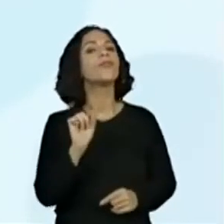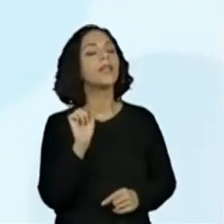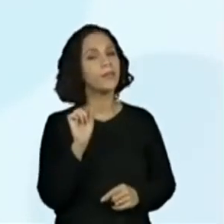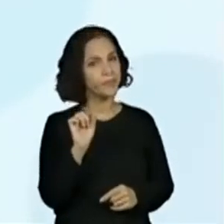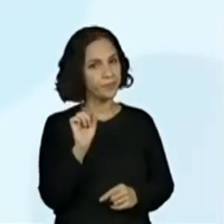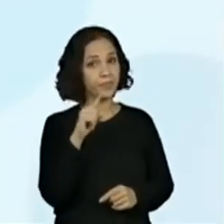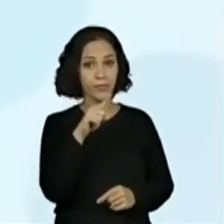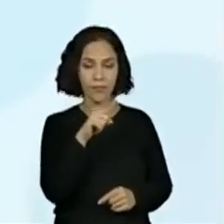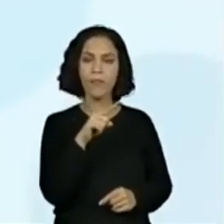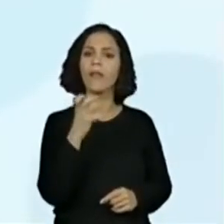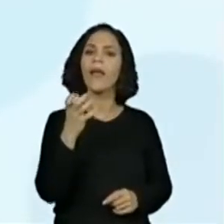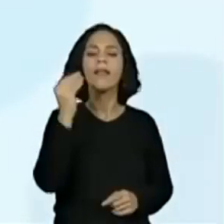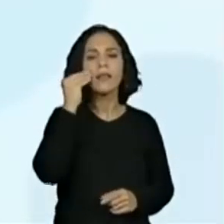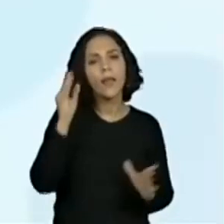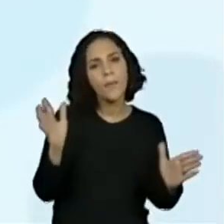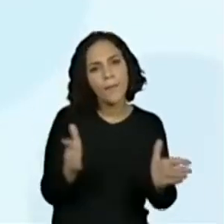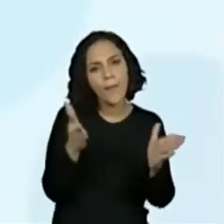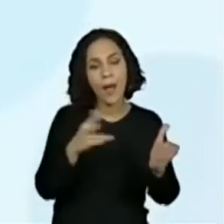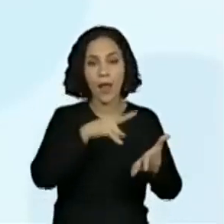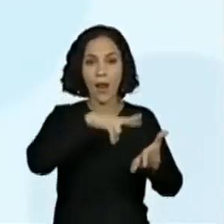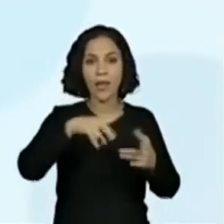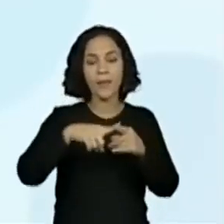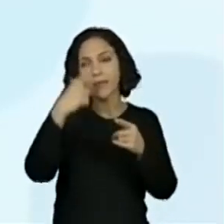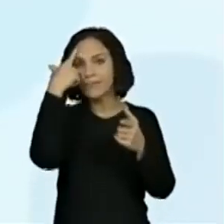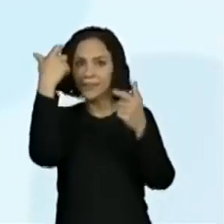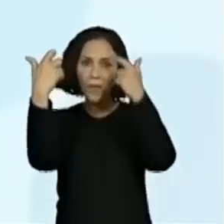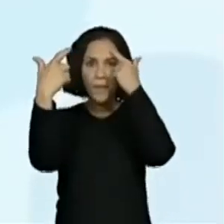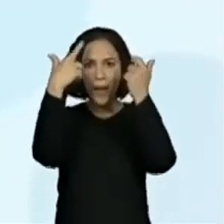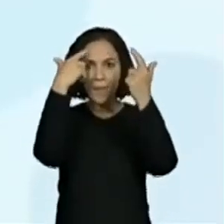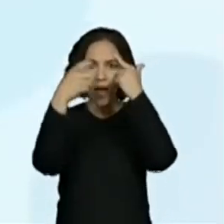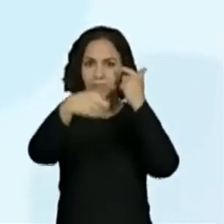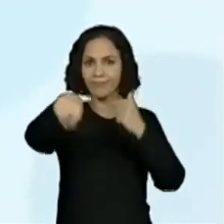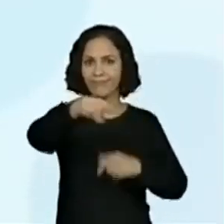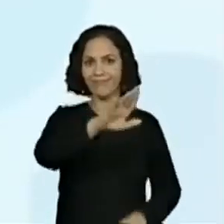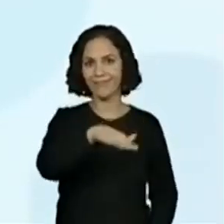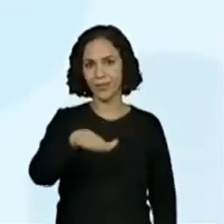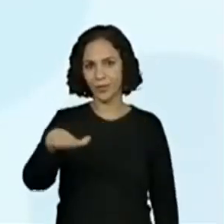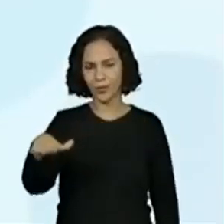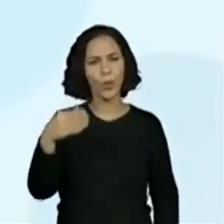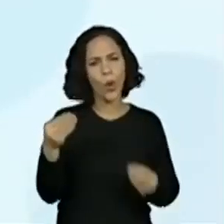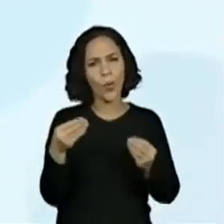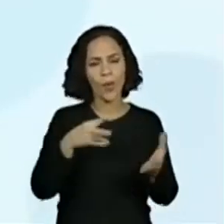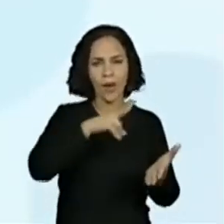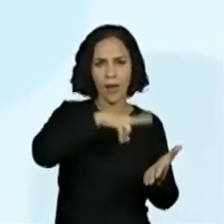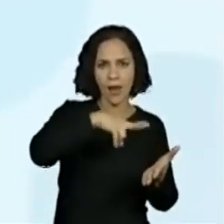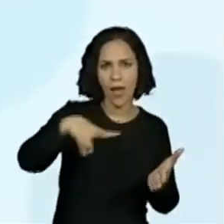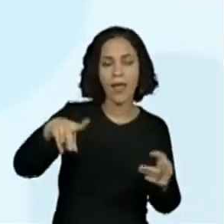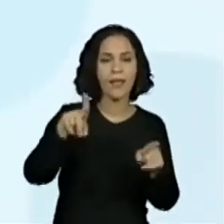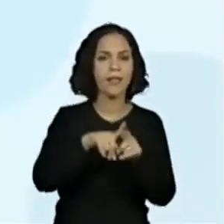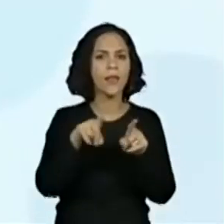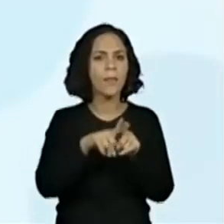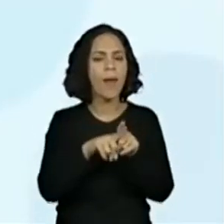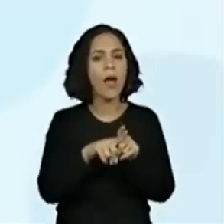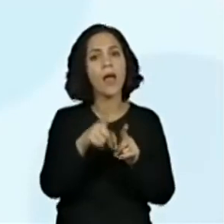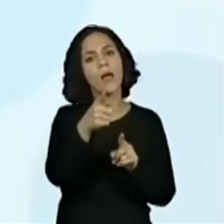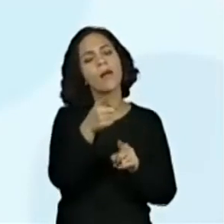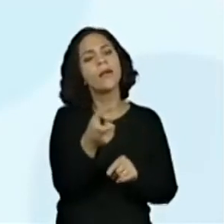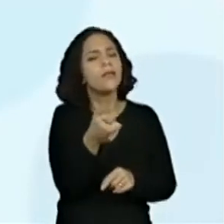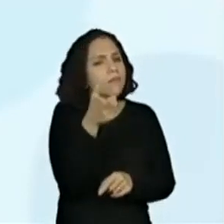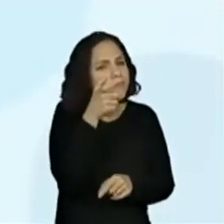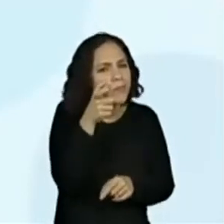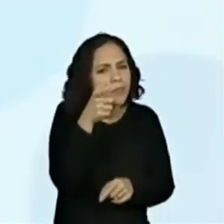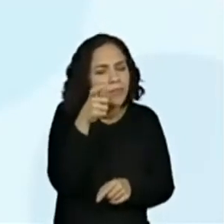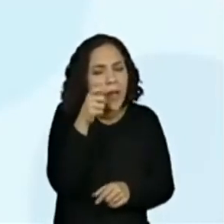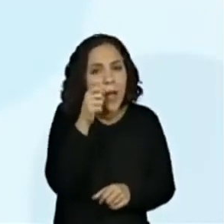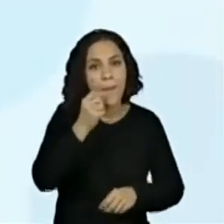didática é o incentivo à leitura e à criatividade dos estudantes, por meio da leitura e da escuta de poemas em diversos